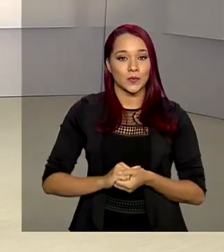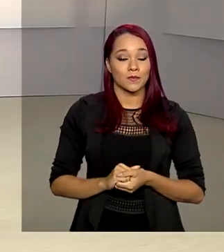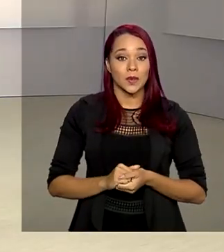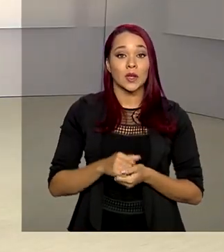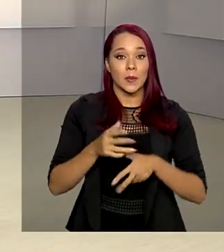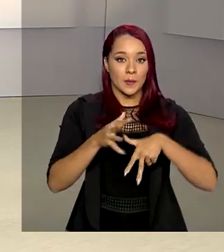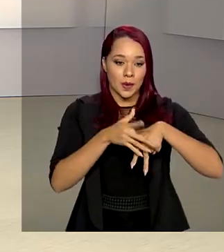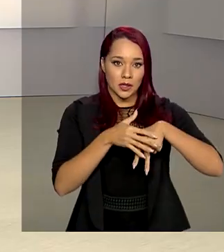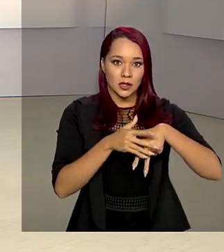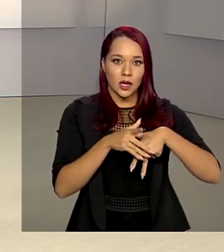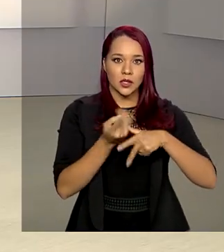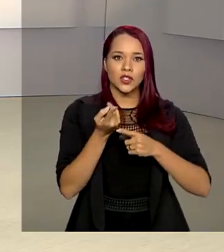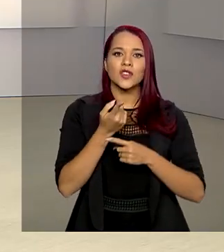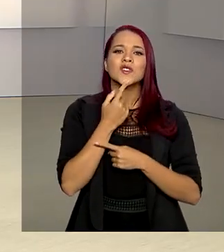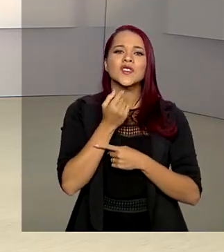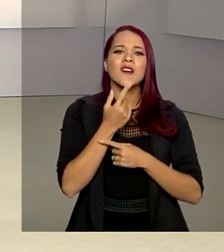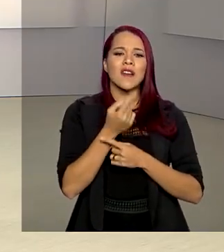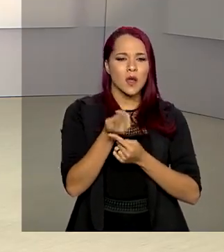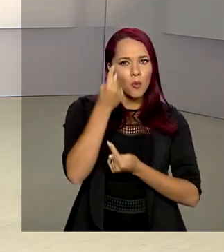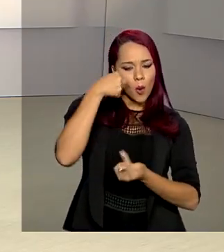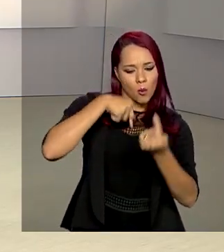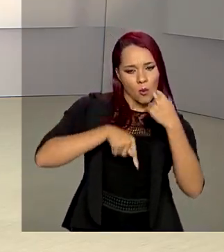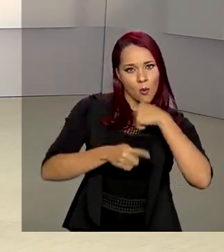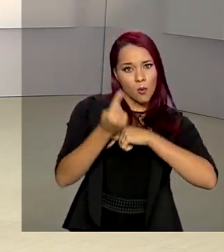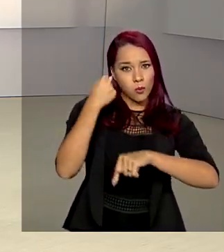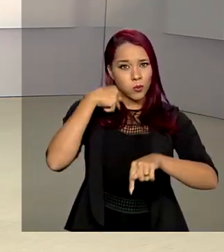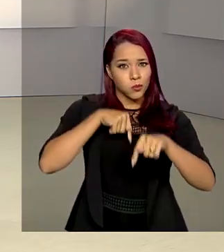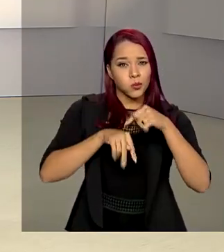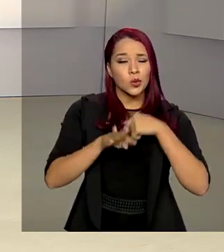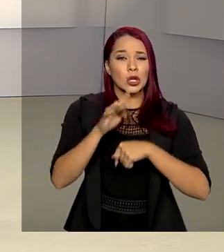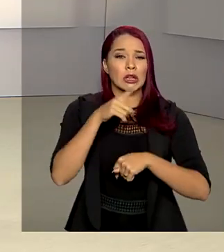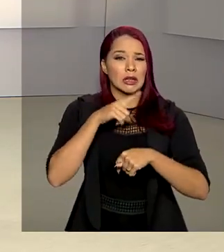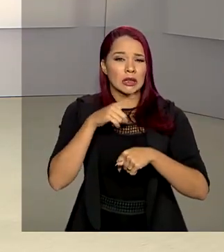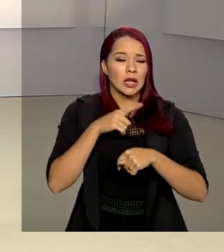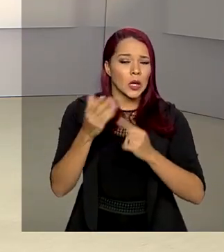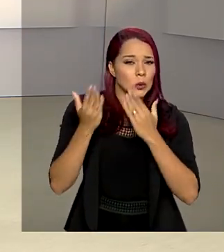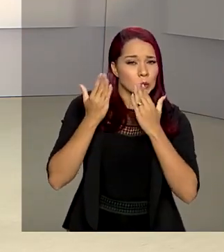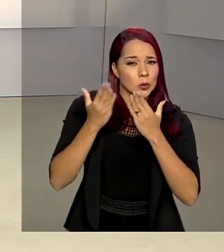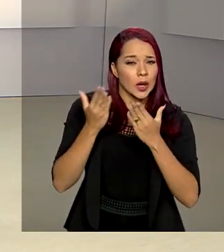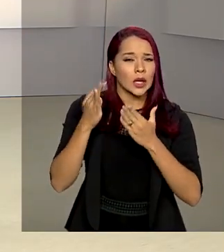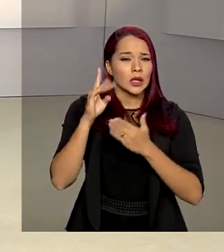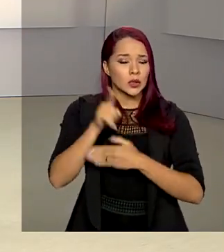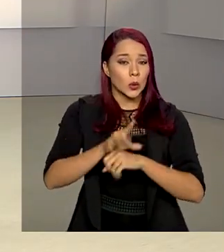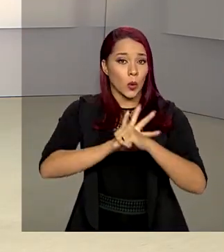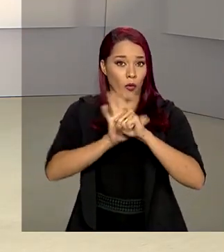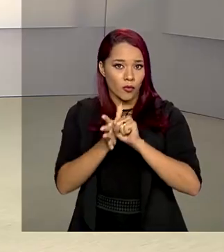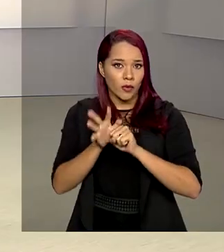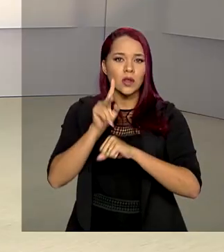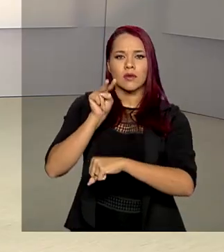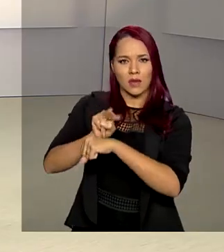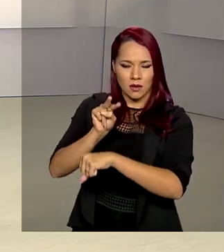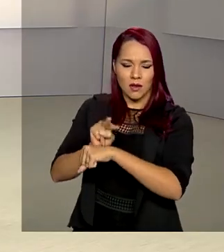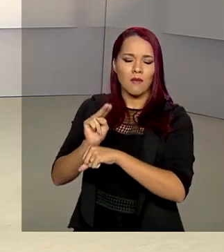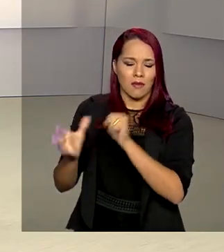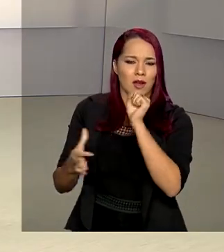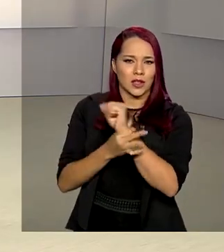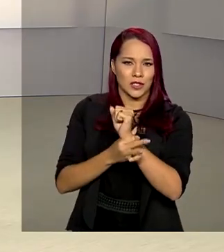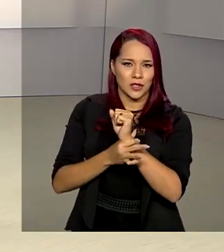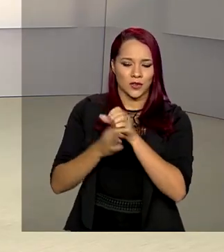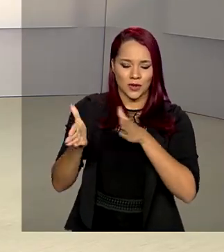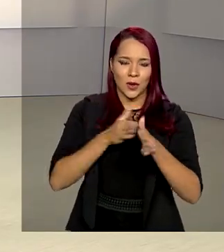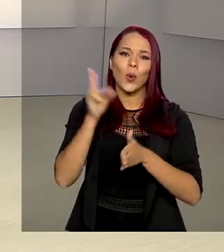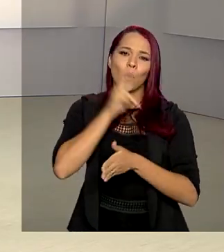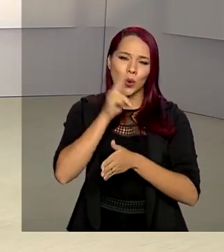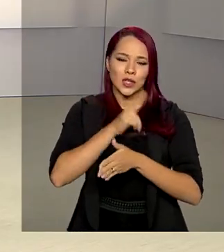pacientes de hemodiálise com suspeito ou confirmação de covid-19 terão tratamento garantido durante a emergência do